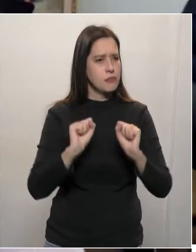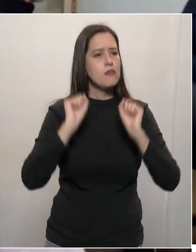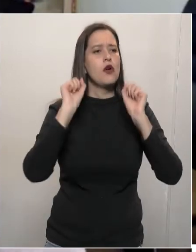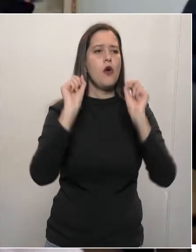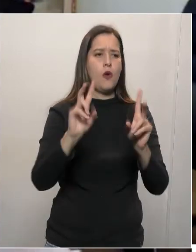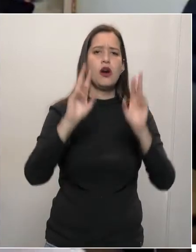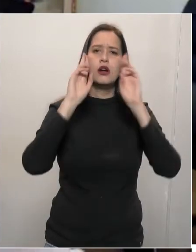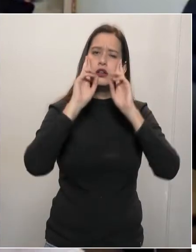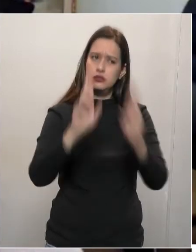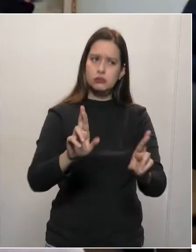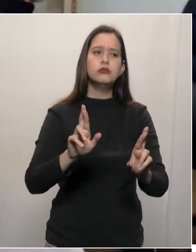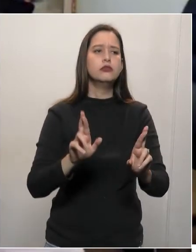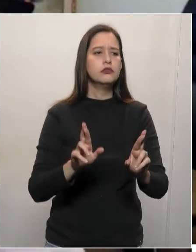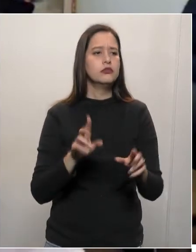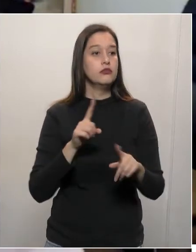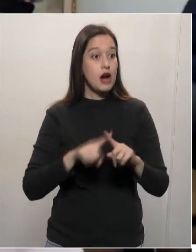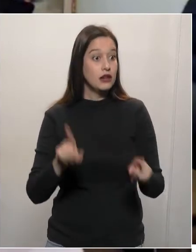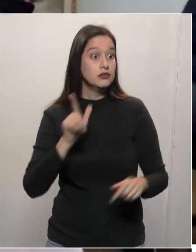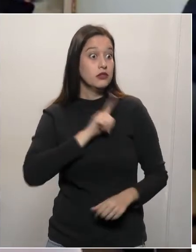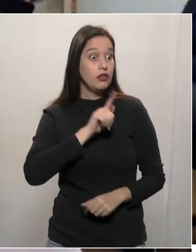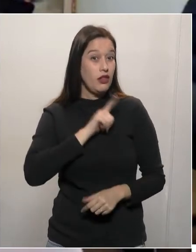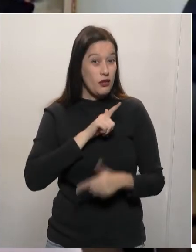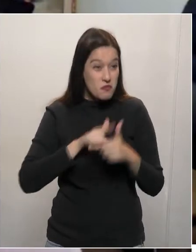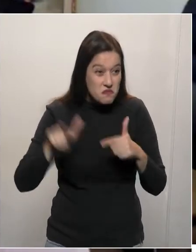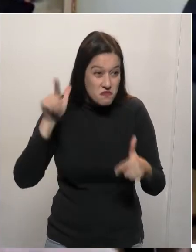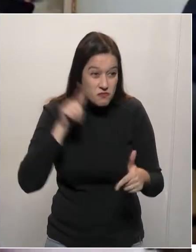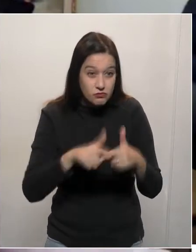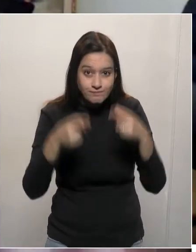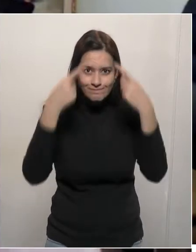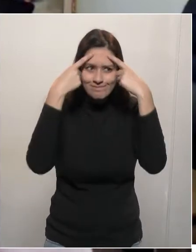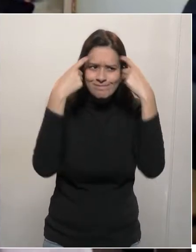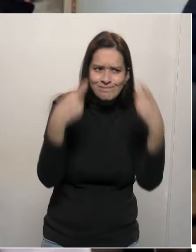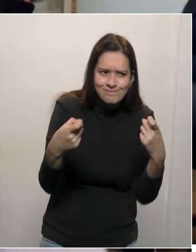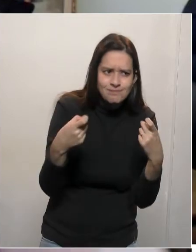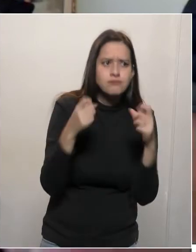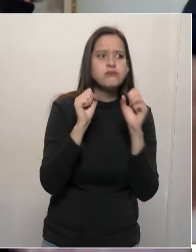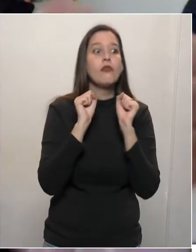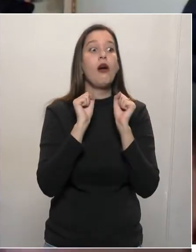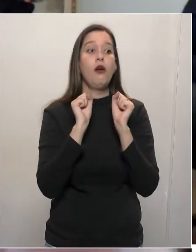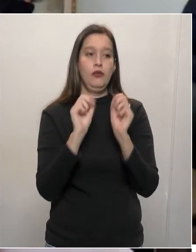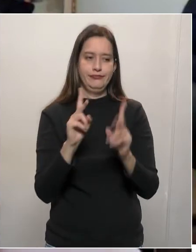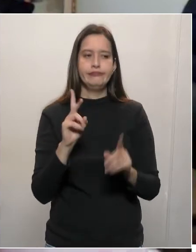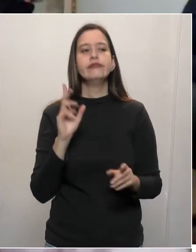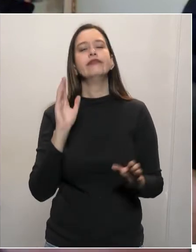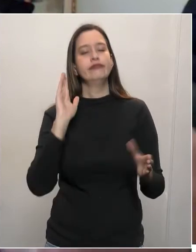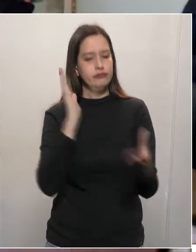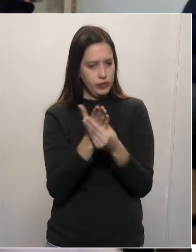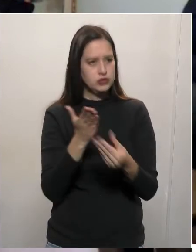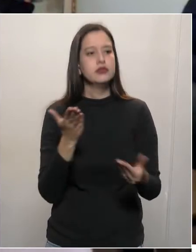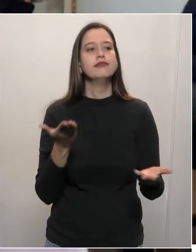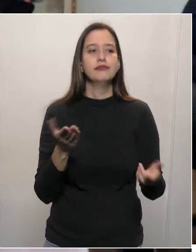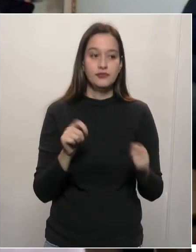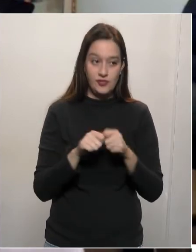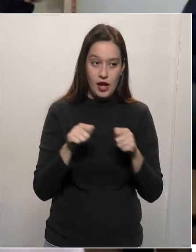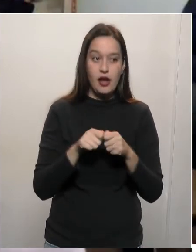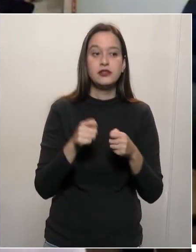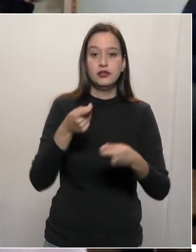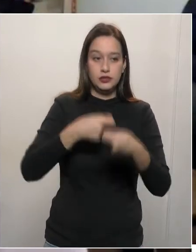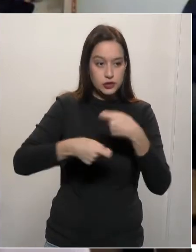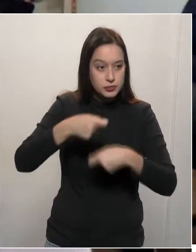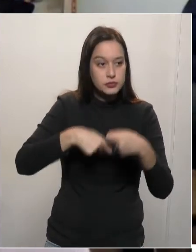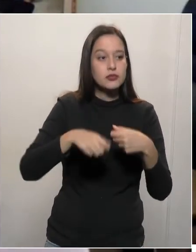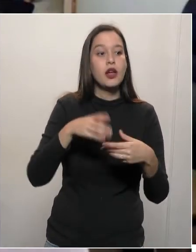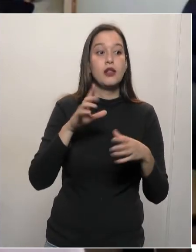lei, justiça, fiquem tranquilos. E, administrativamente, estou aqui à disposição, na Comissão de Educação, deputado